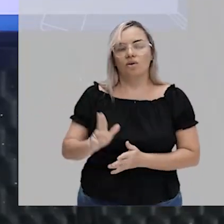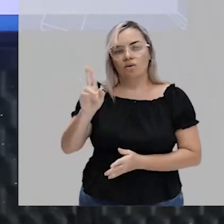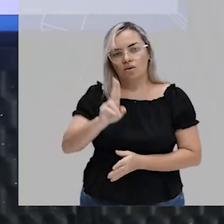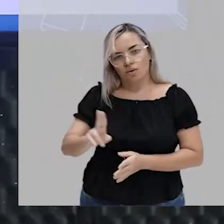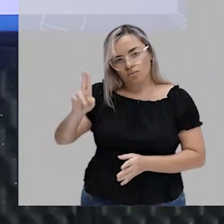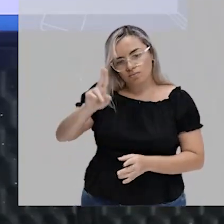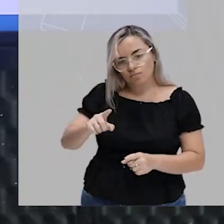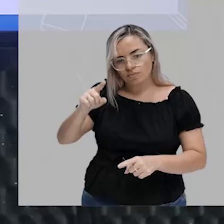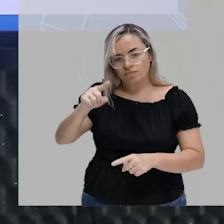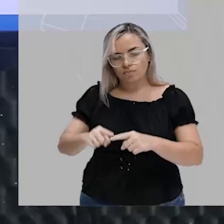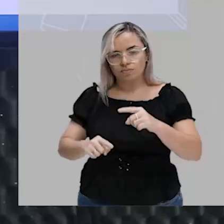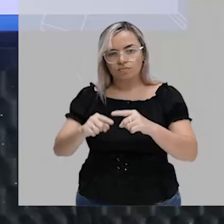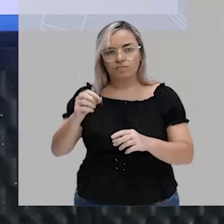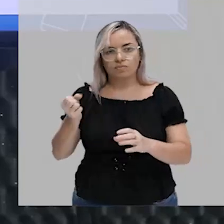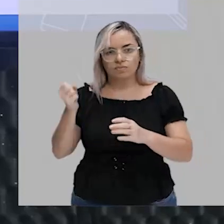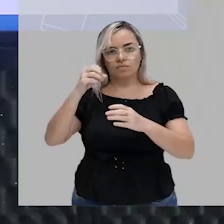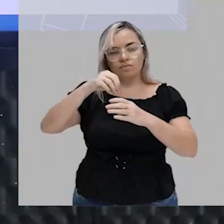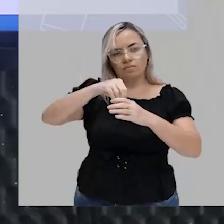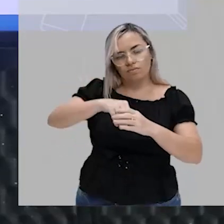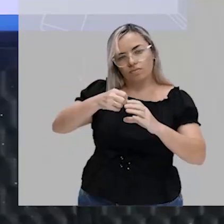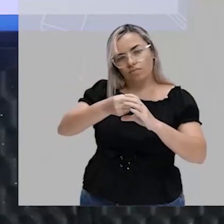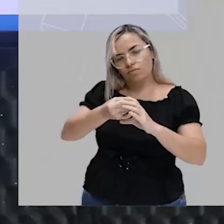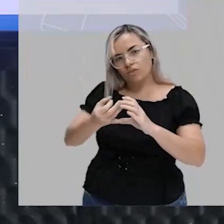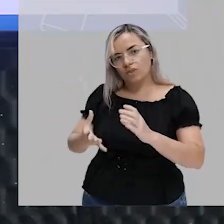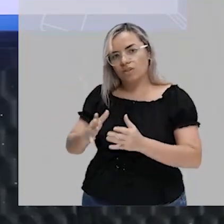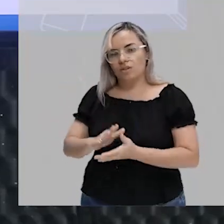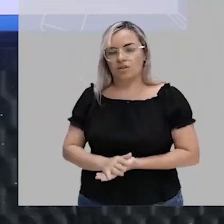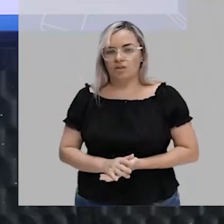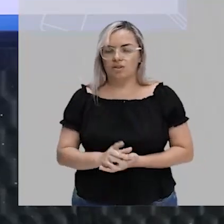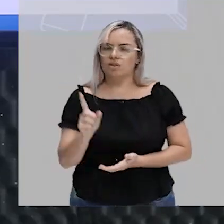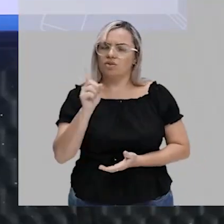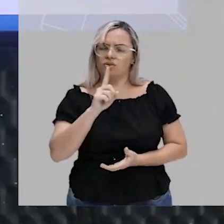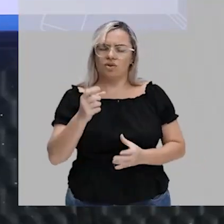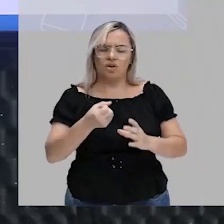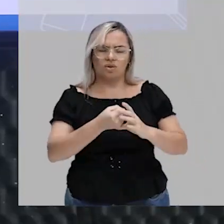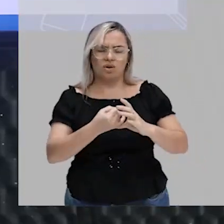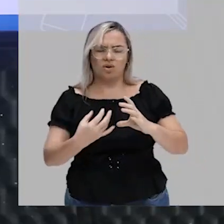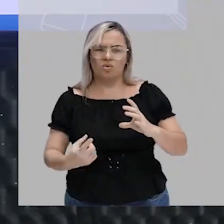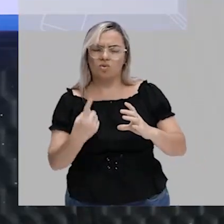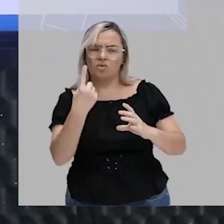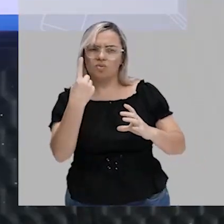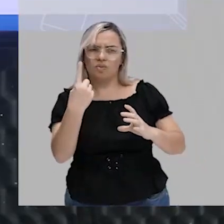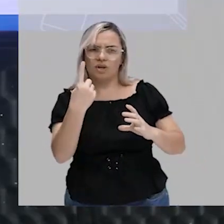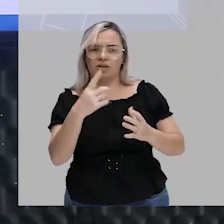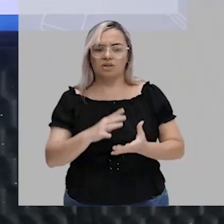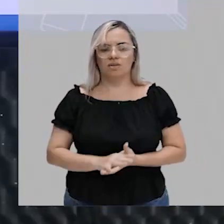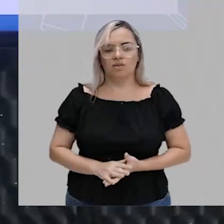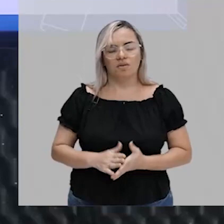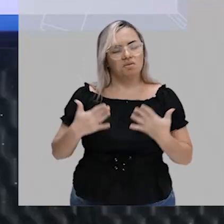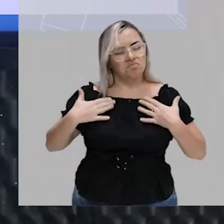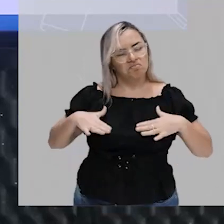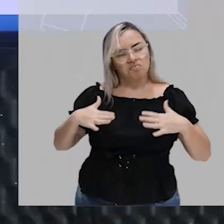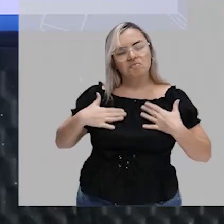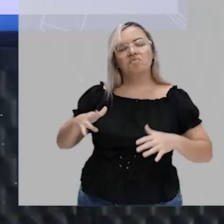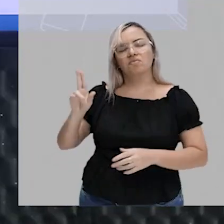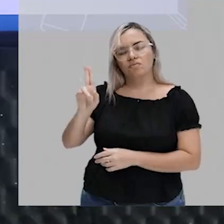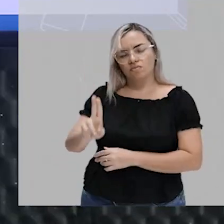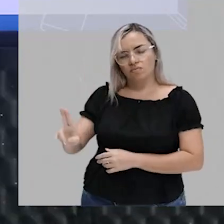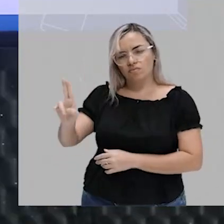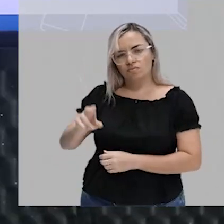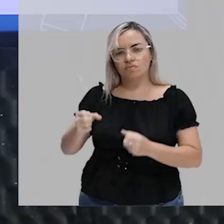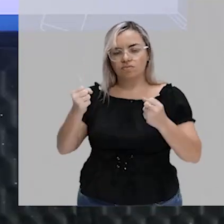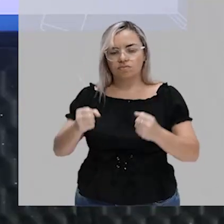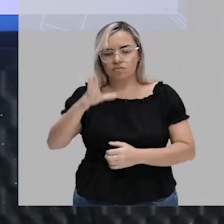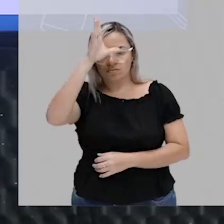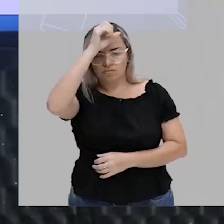estou colocando esses elementos de acordo com alguma característica. Então, fica tranquilo, tá bom? Vamos ver mais um